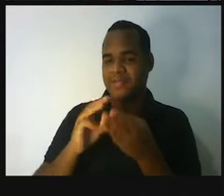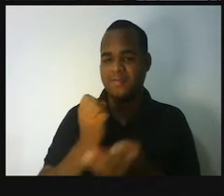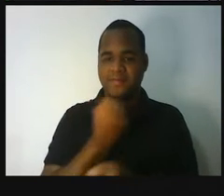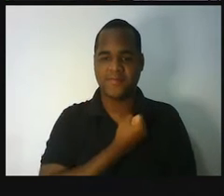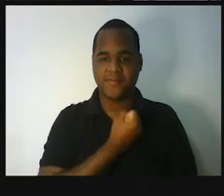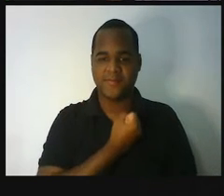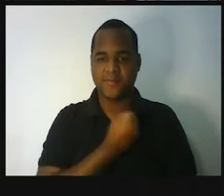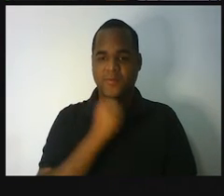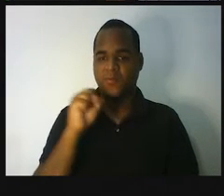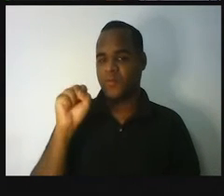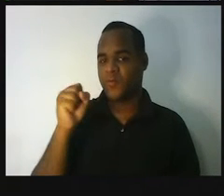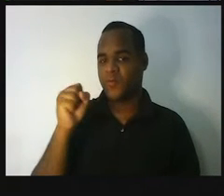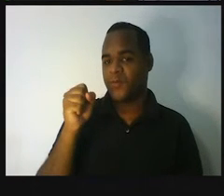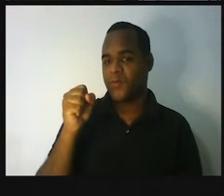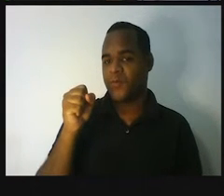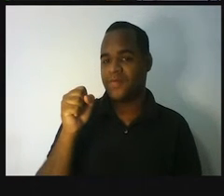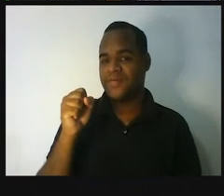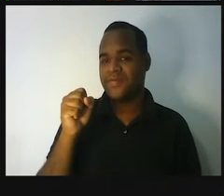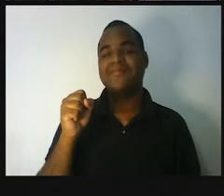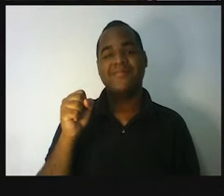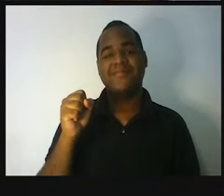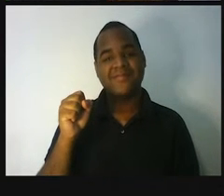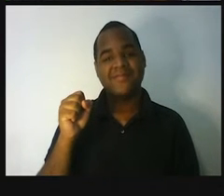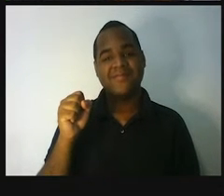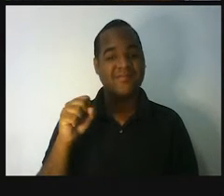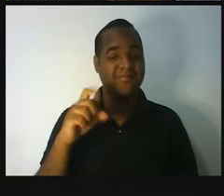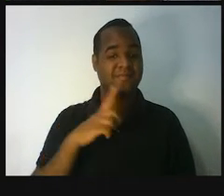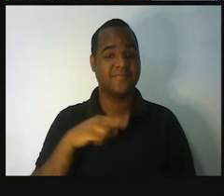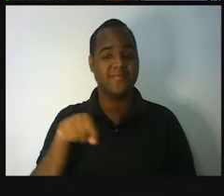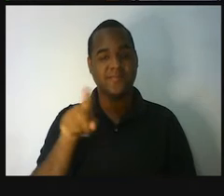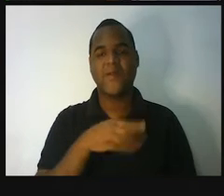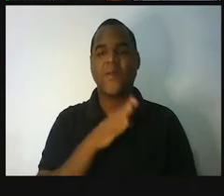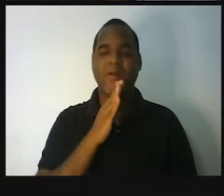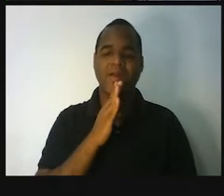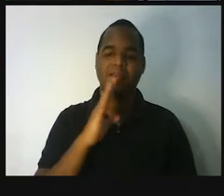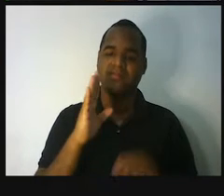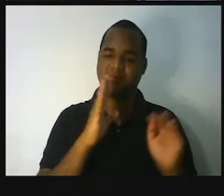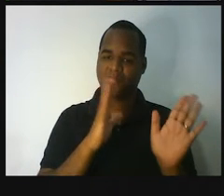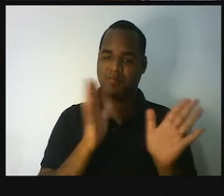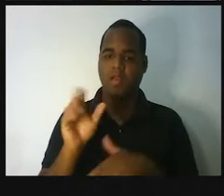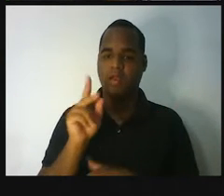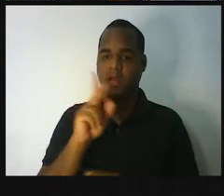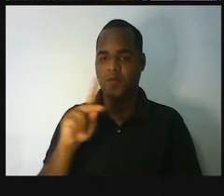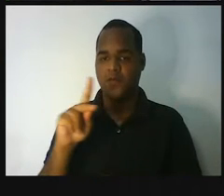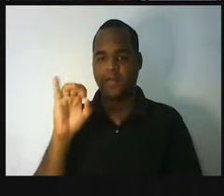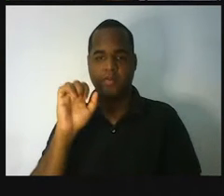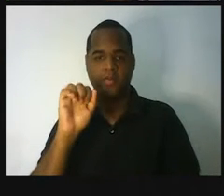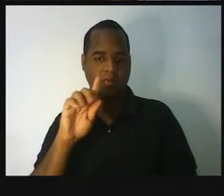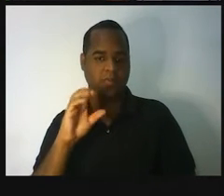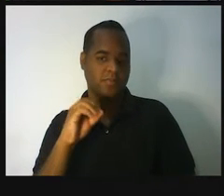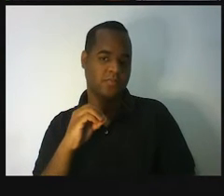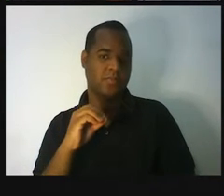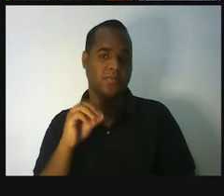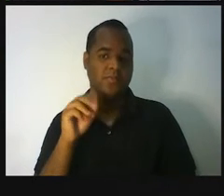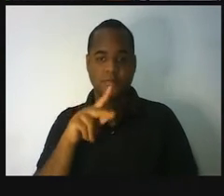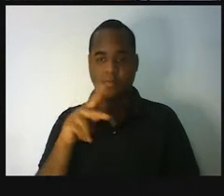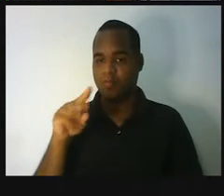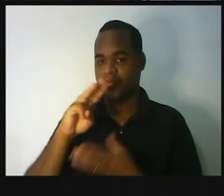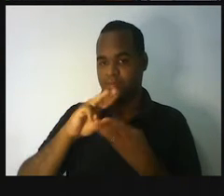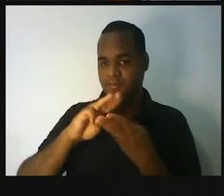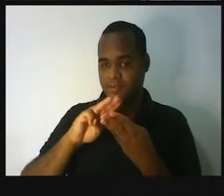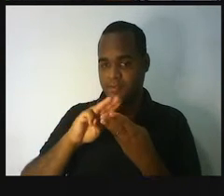aula de número 8. Você já me conhece, eu sou o professor Iago Ramos, sou professor de